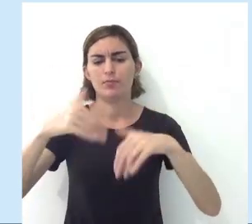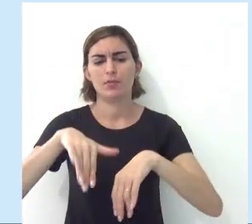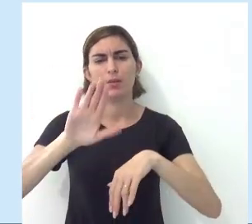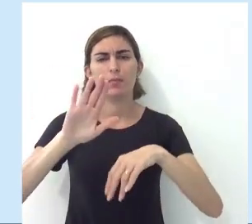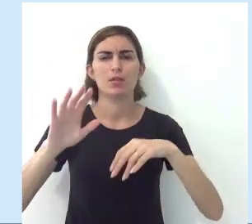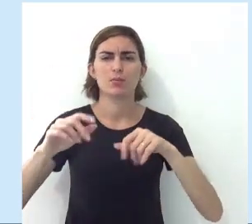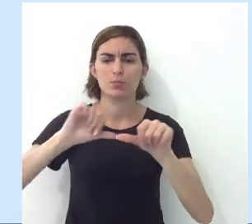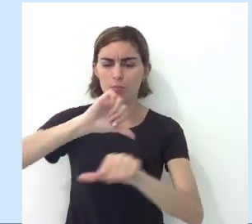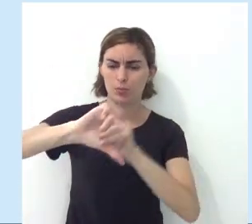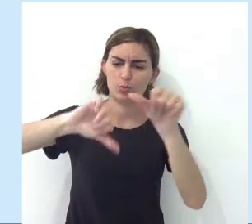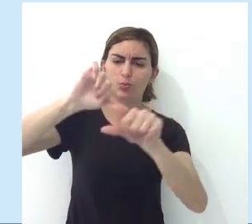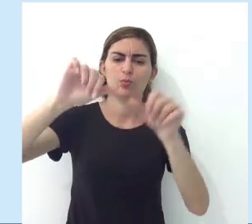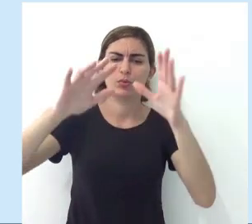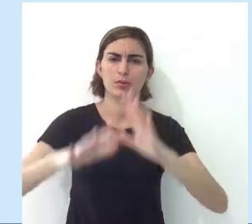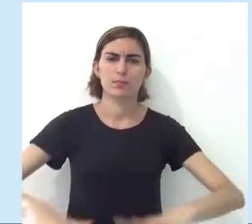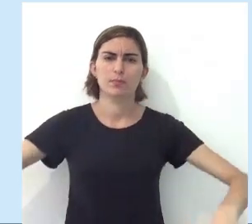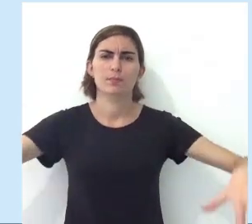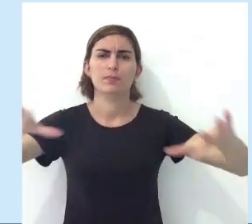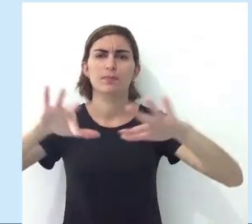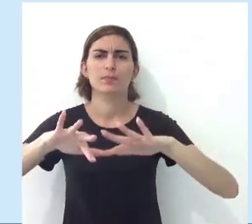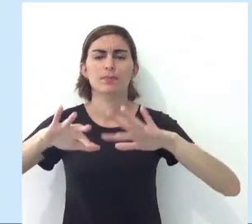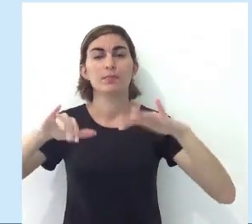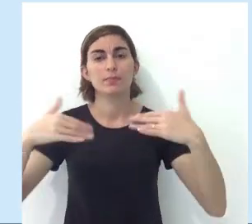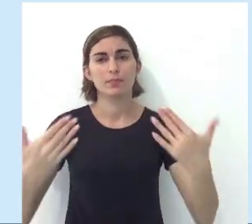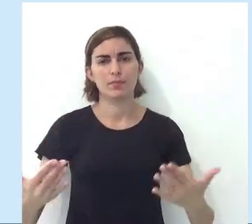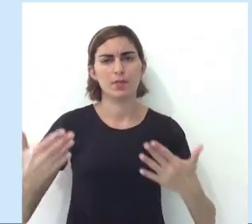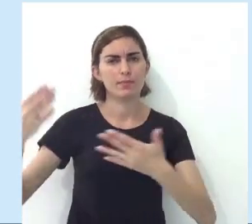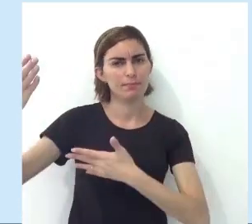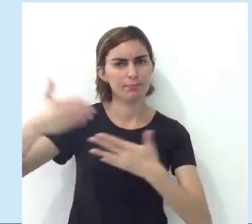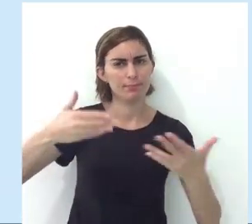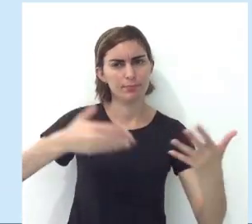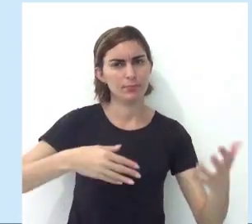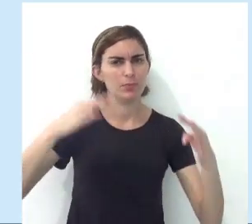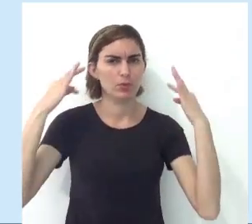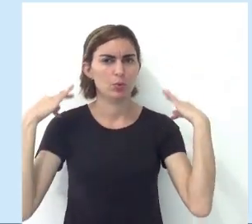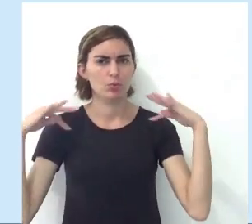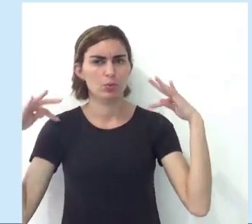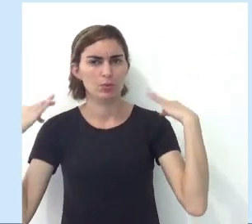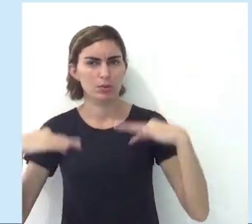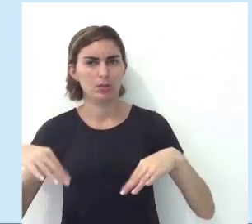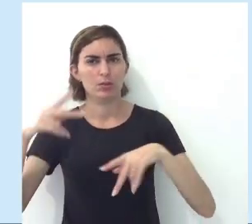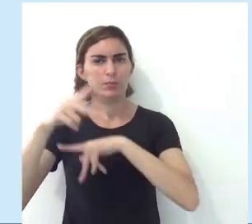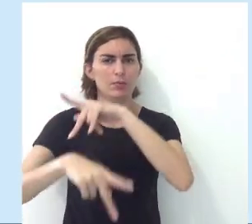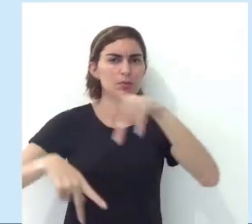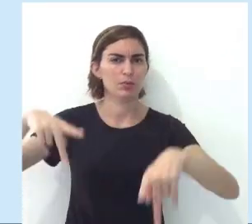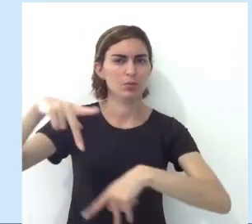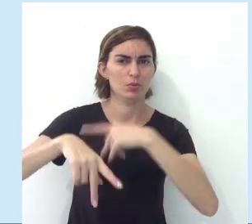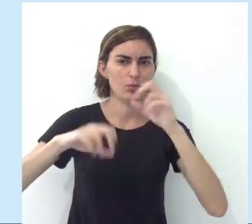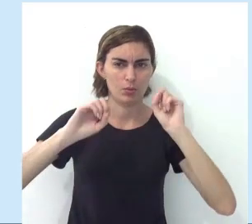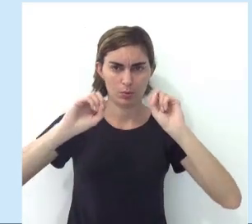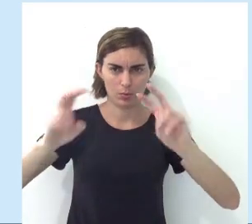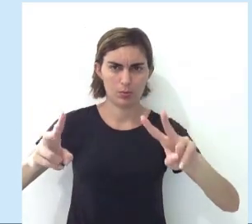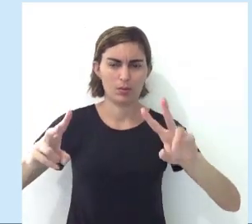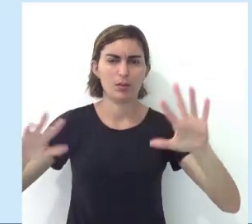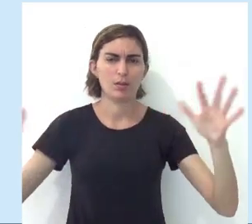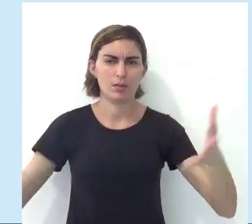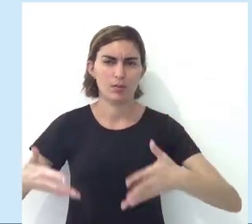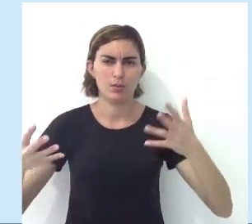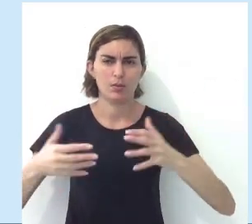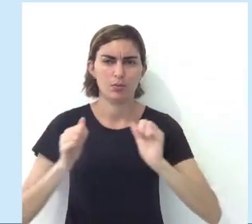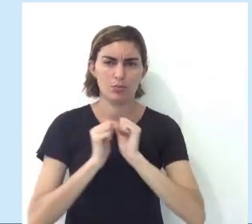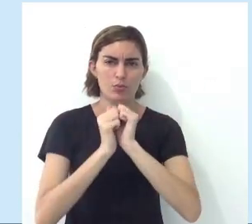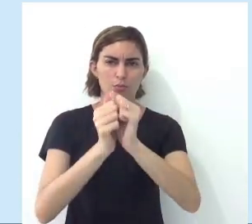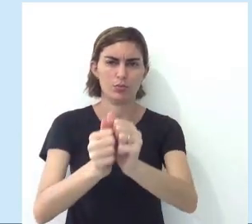cada vez mais se modifica o espaço, tá? Para receber esses turistas, para receber essas pessoas. Ok?